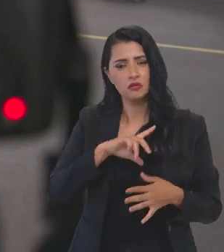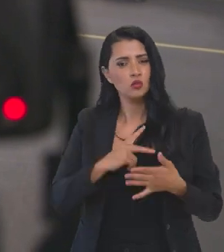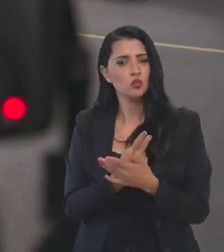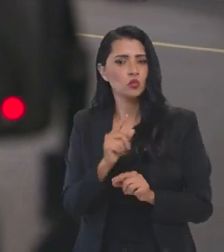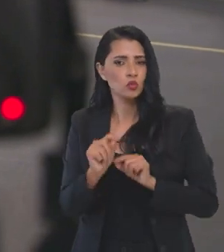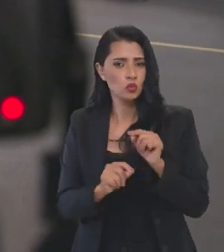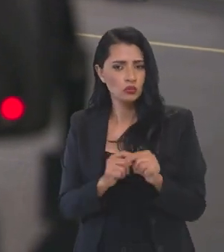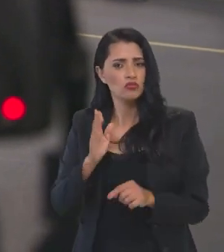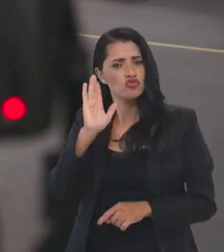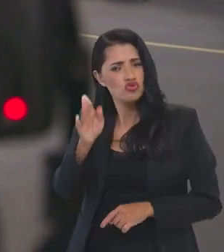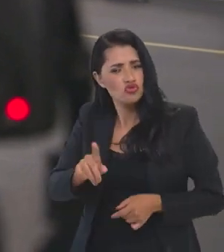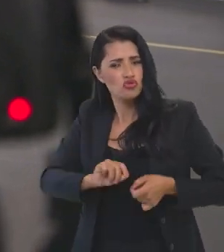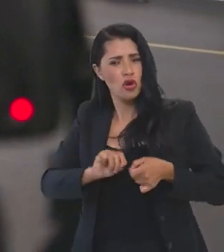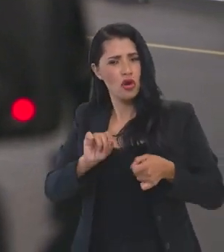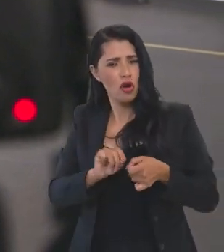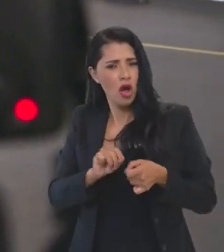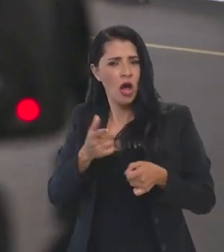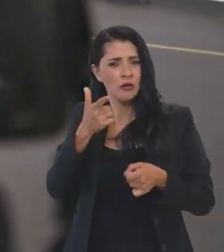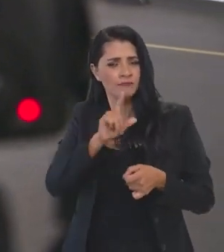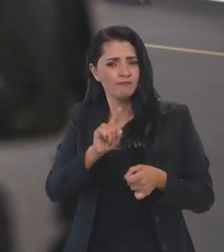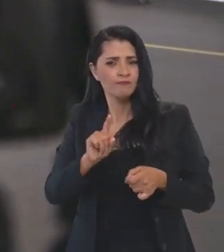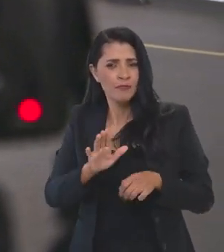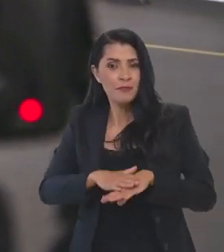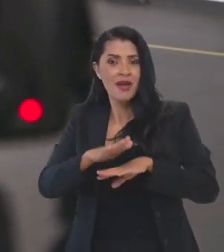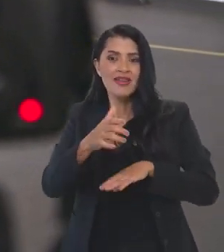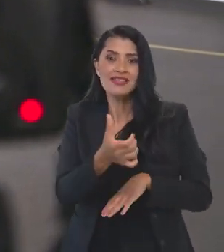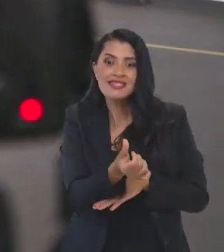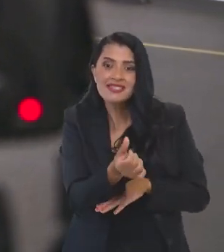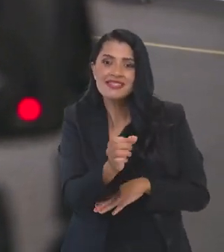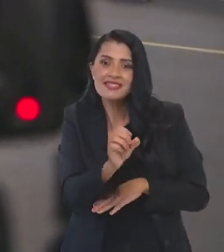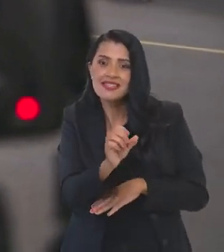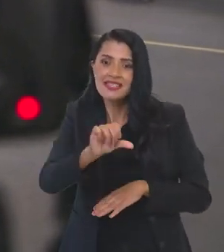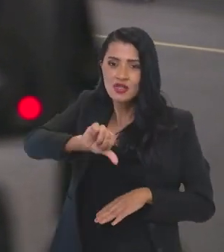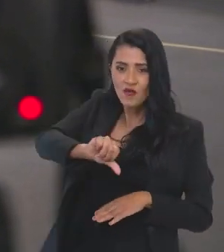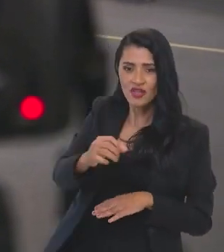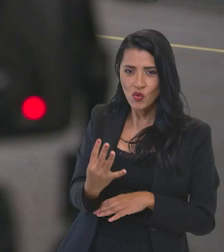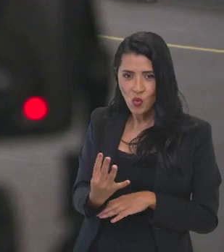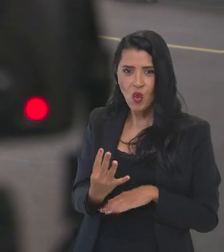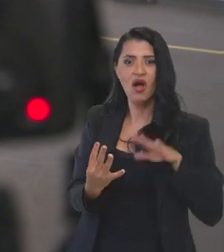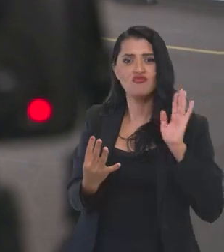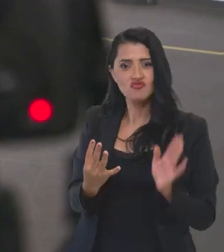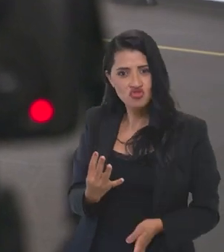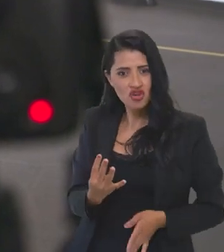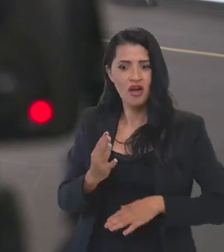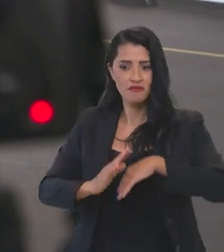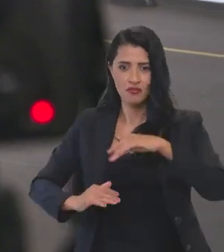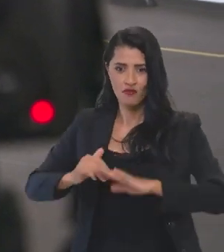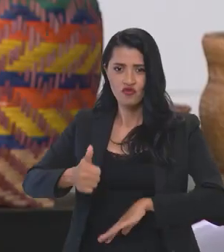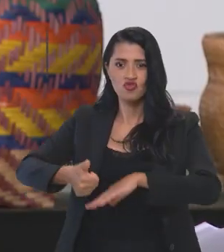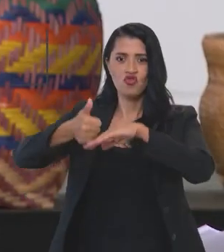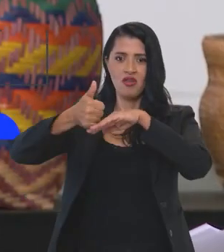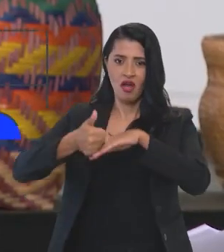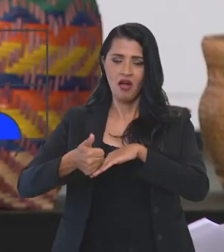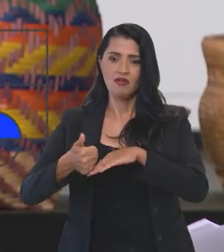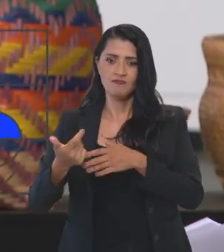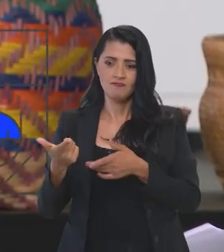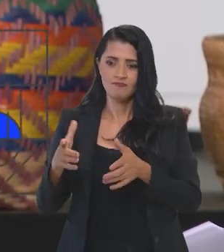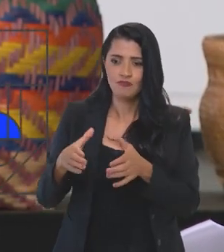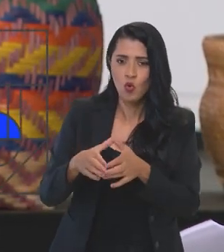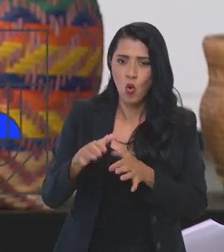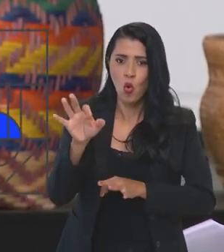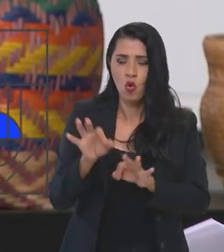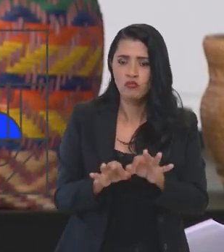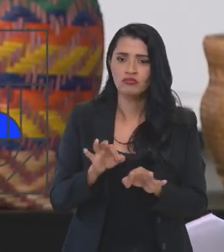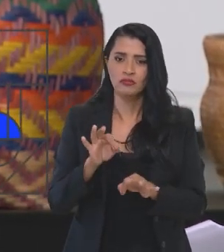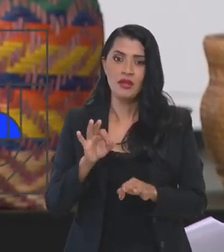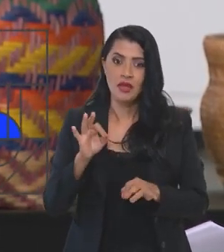já fizemos uma contagem de mais de 694 profissionais envolvidos,